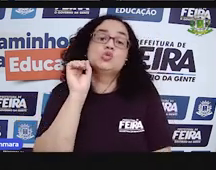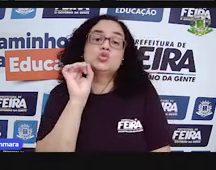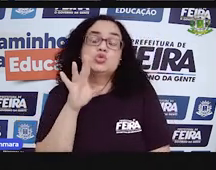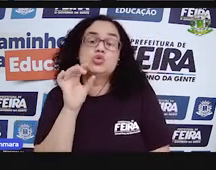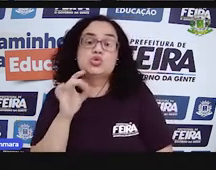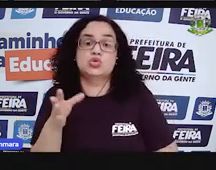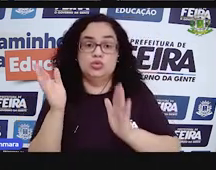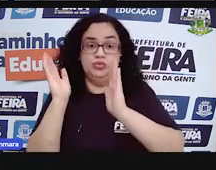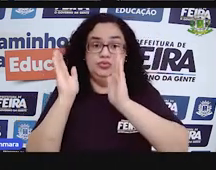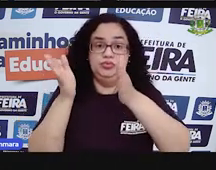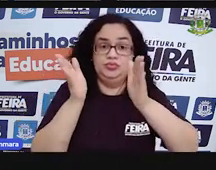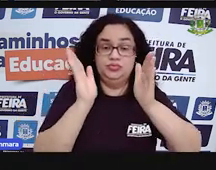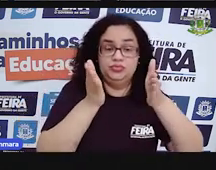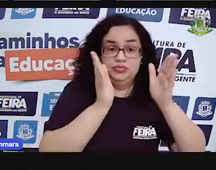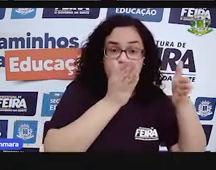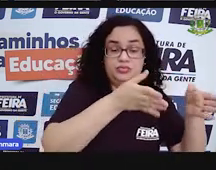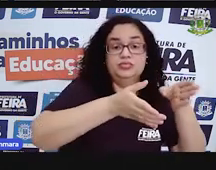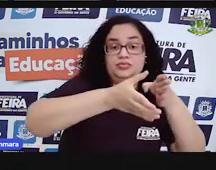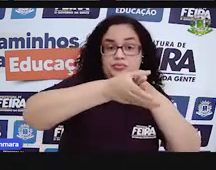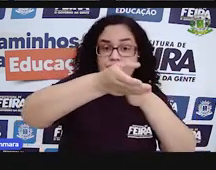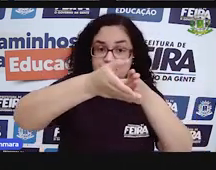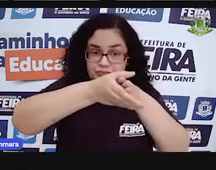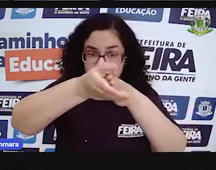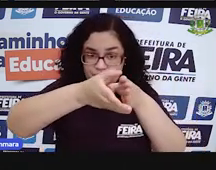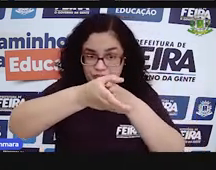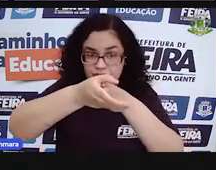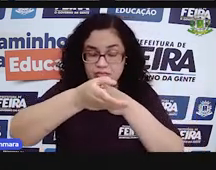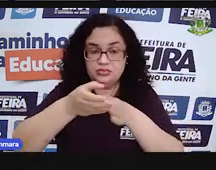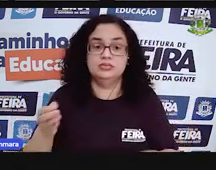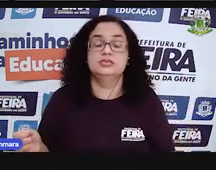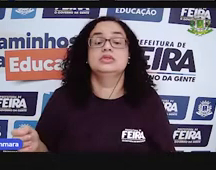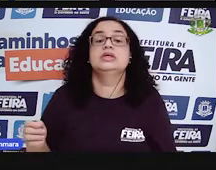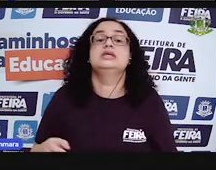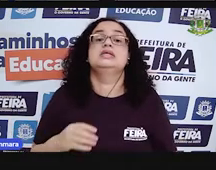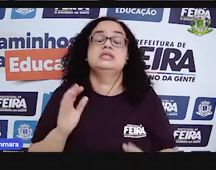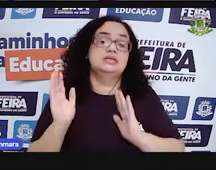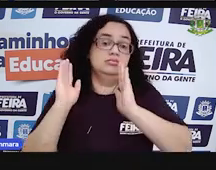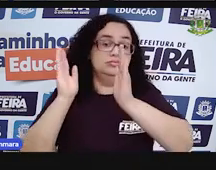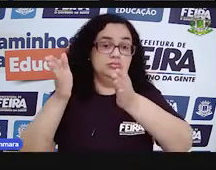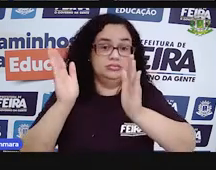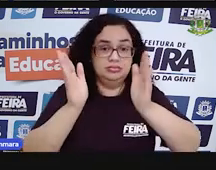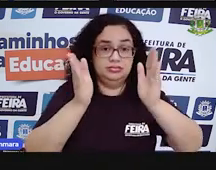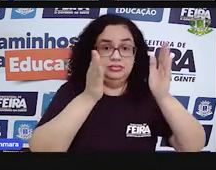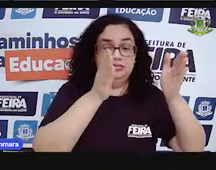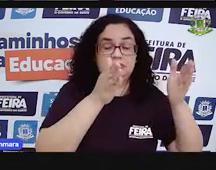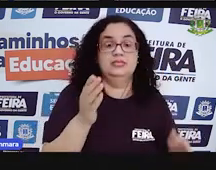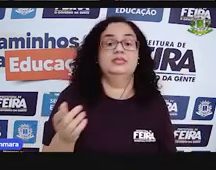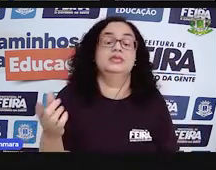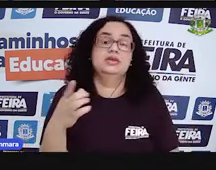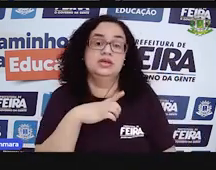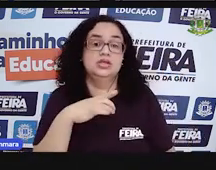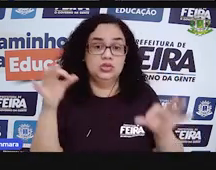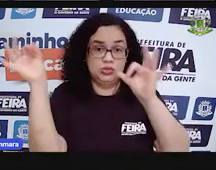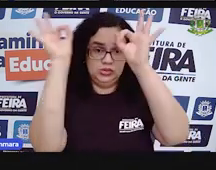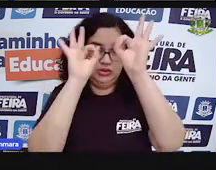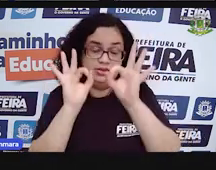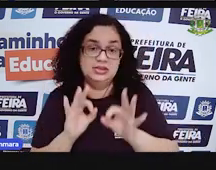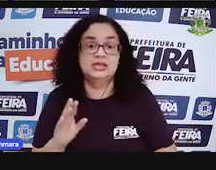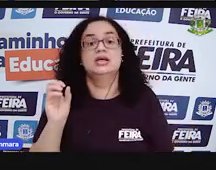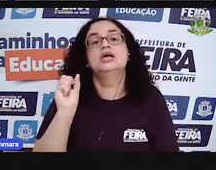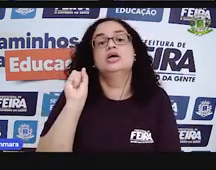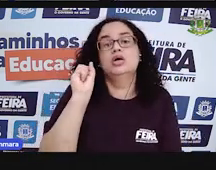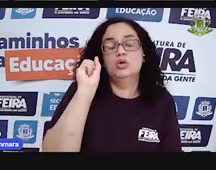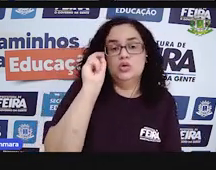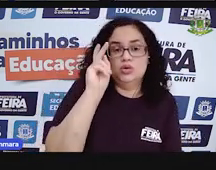gente seguir essa orientação aqui, ó. Se a gente seguir essa orientação, a gente arma direitinho e faz a